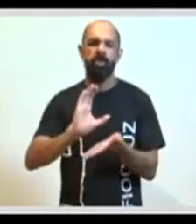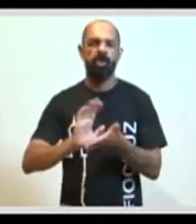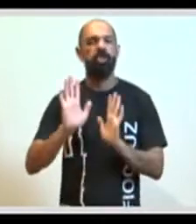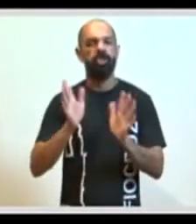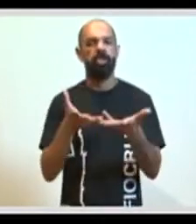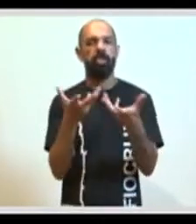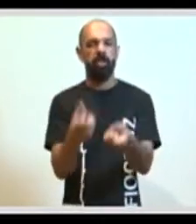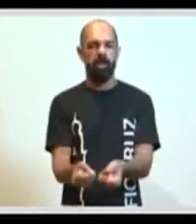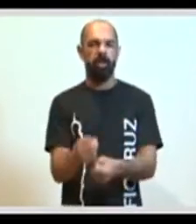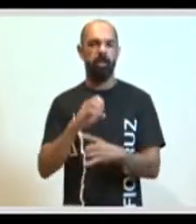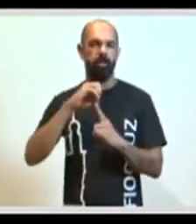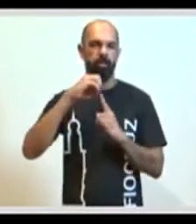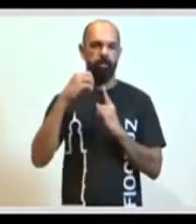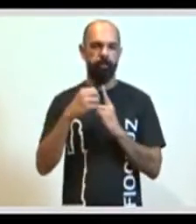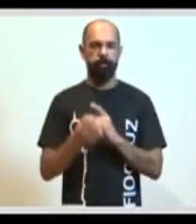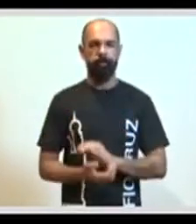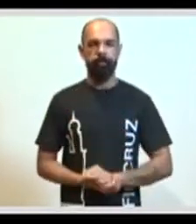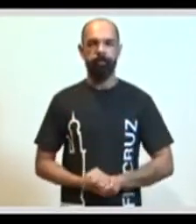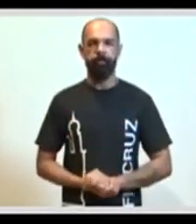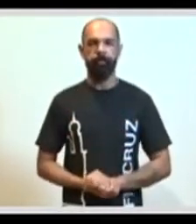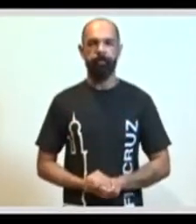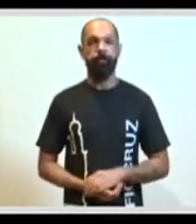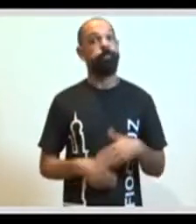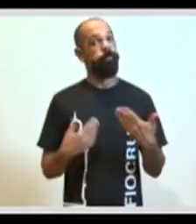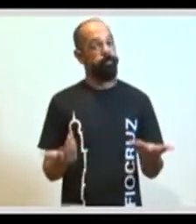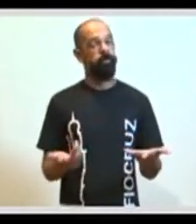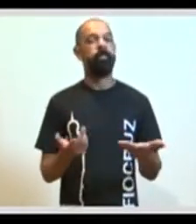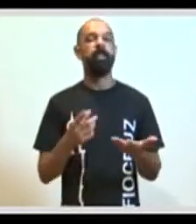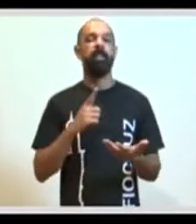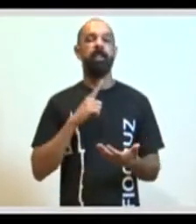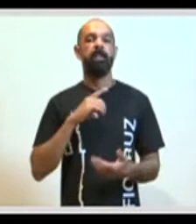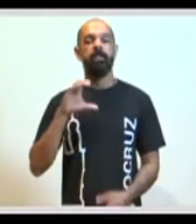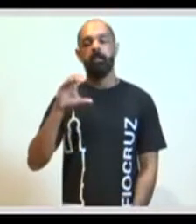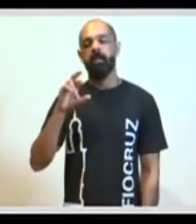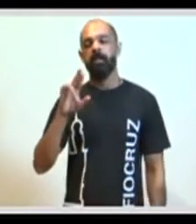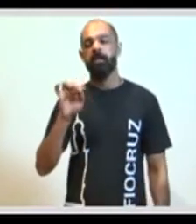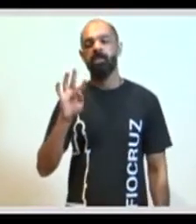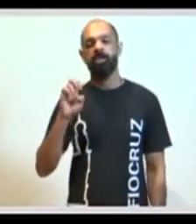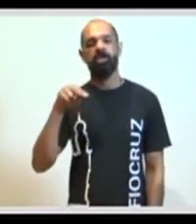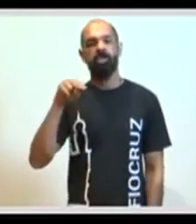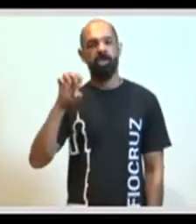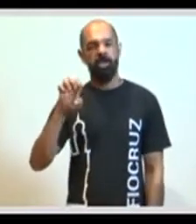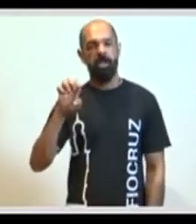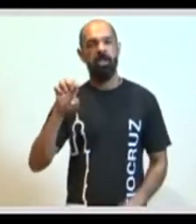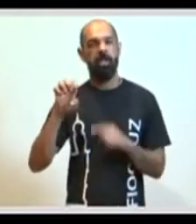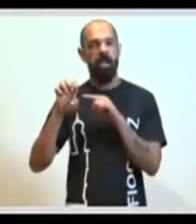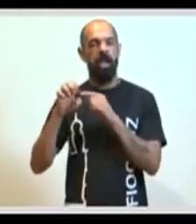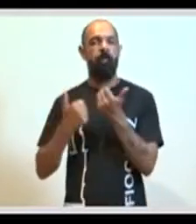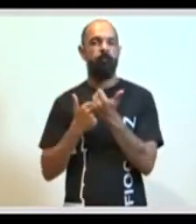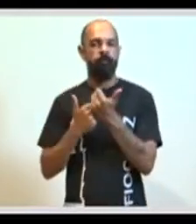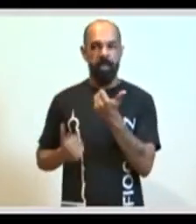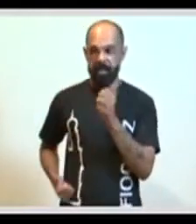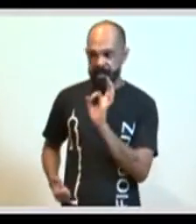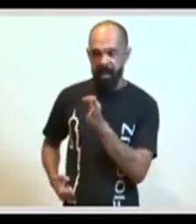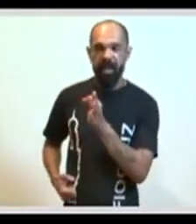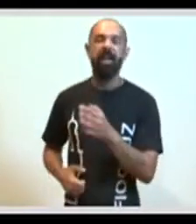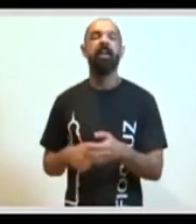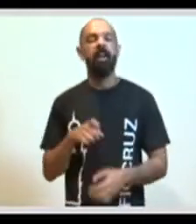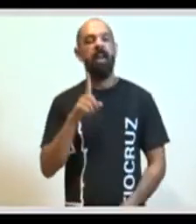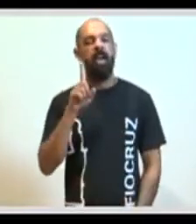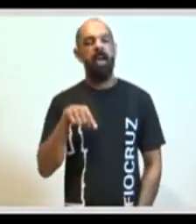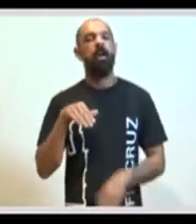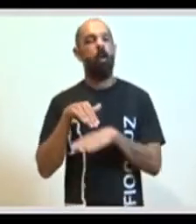adotados pela instituição. Nesse sentido, queria trazer aqui a Cristiane, a nossa vice, ela